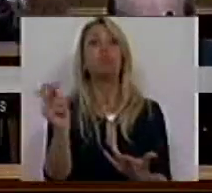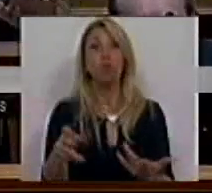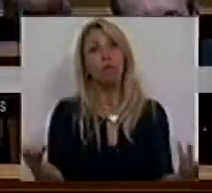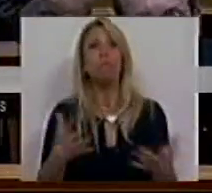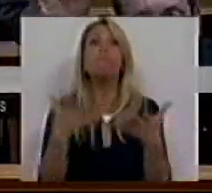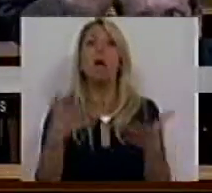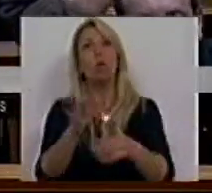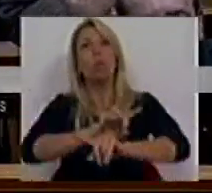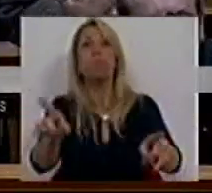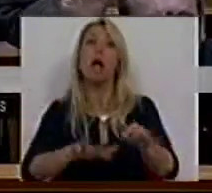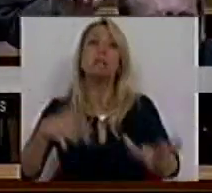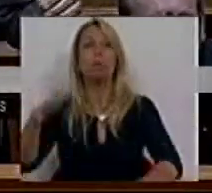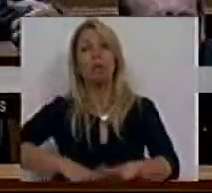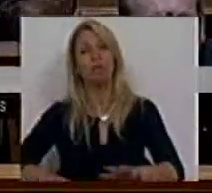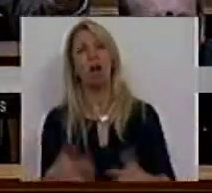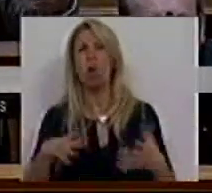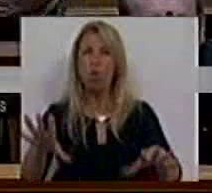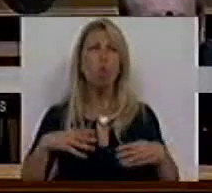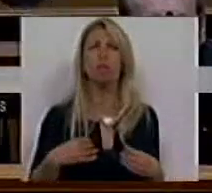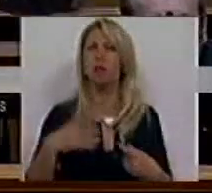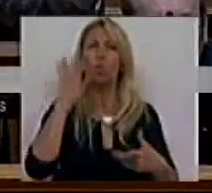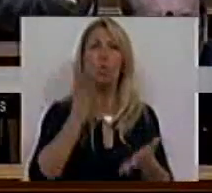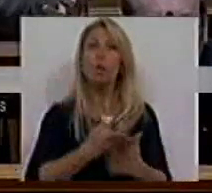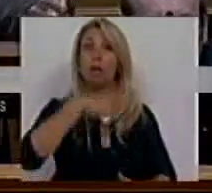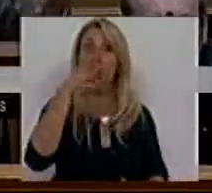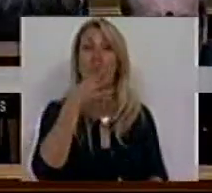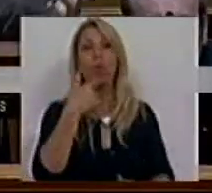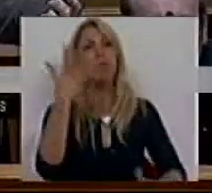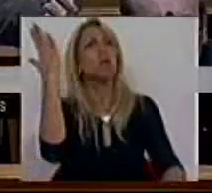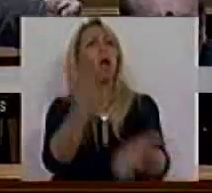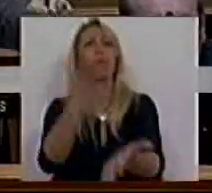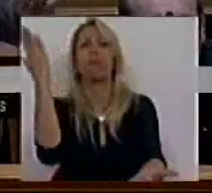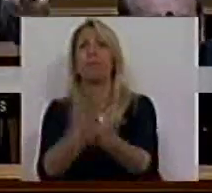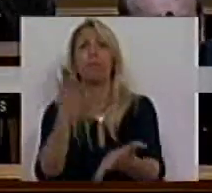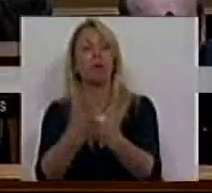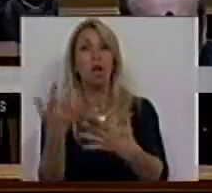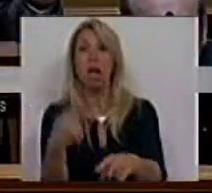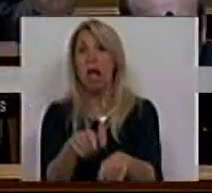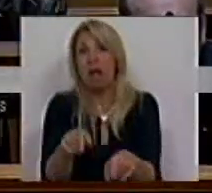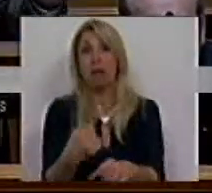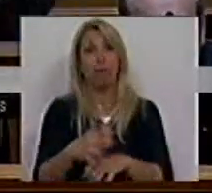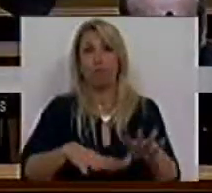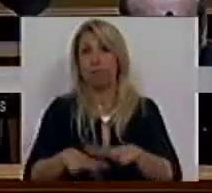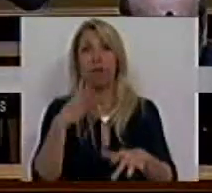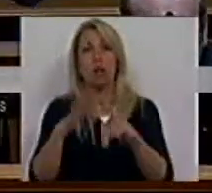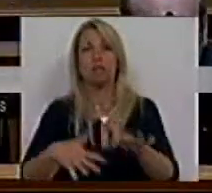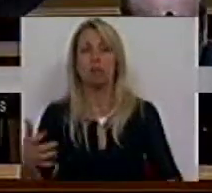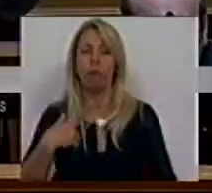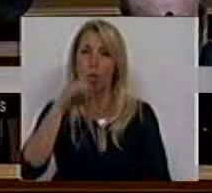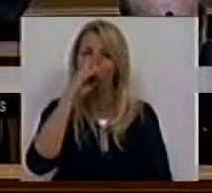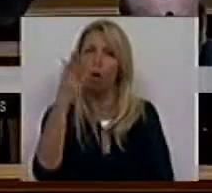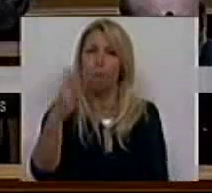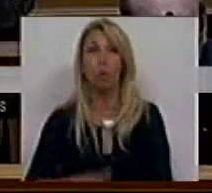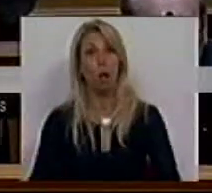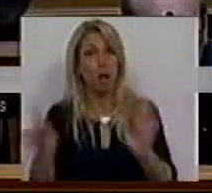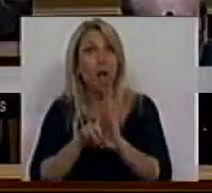Assembleia agisse. Eu não aceito é um último argumento. Aquele de que seria demasiado tarde a ação da Assembleia. Ora, eu lembro-me, o decreto, a